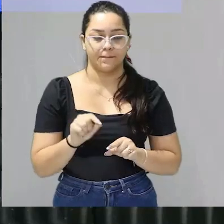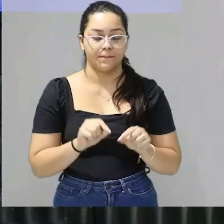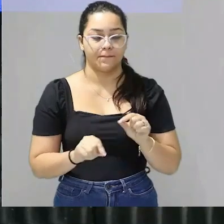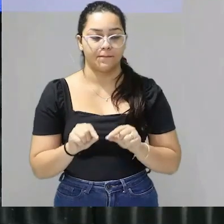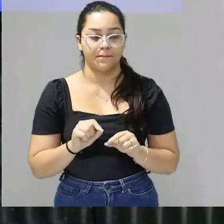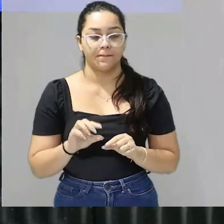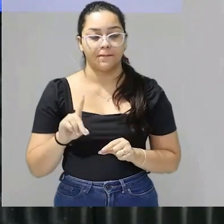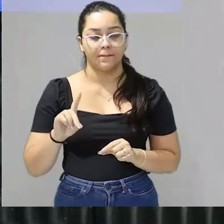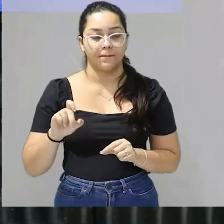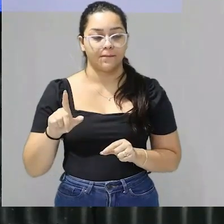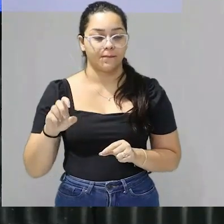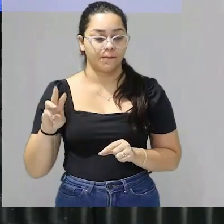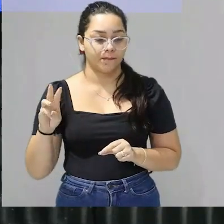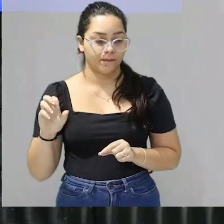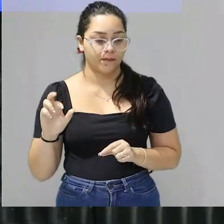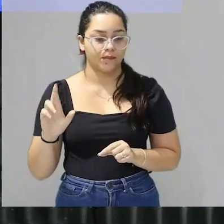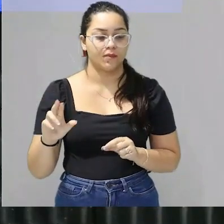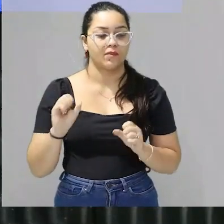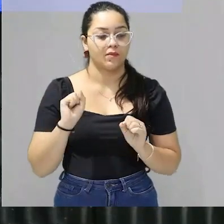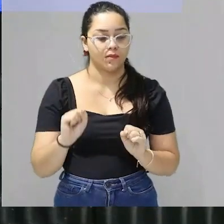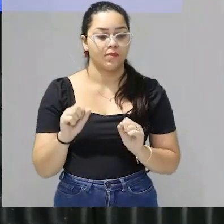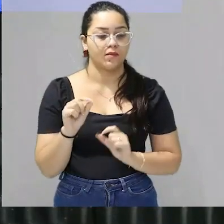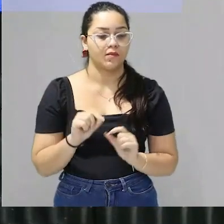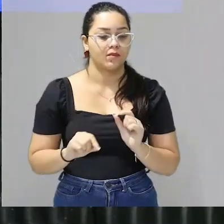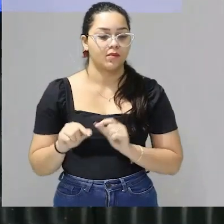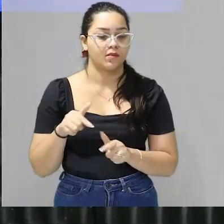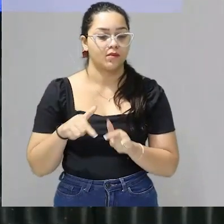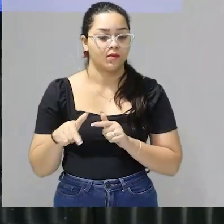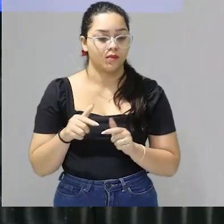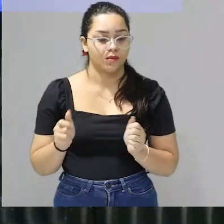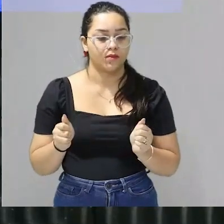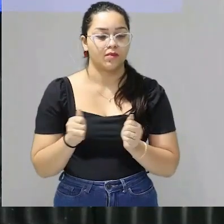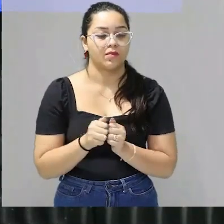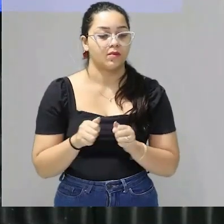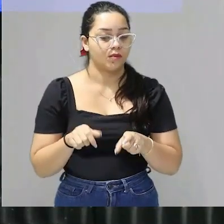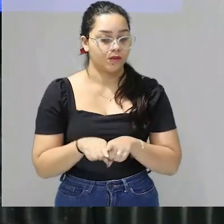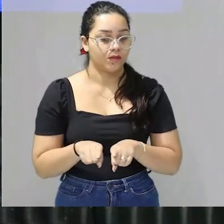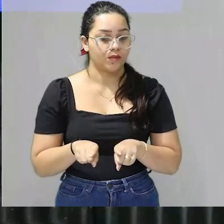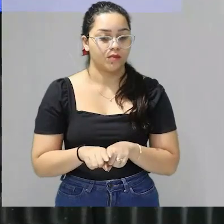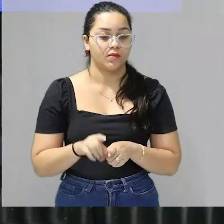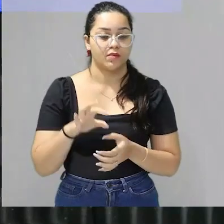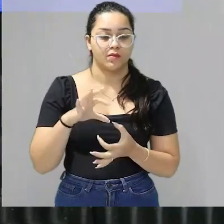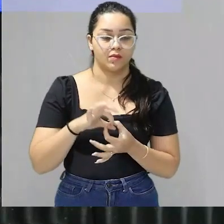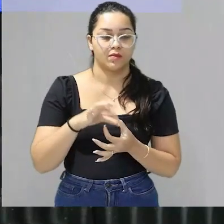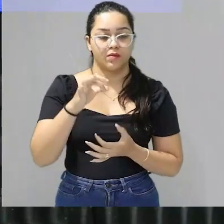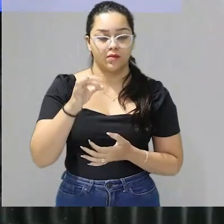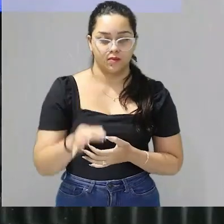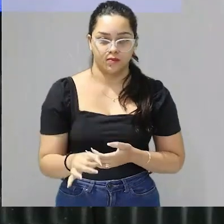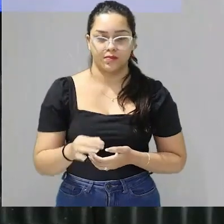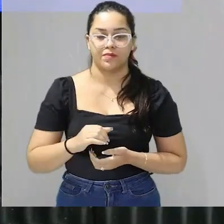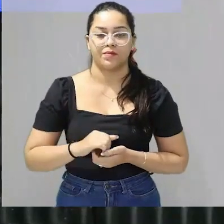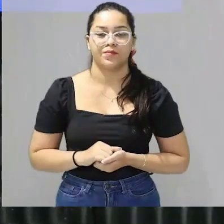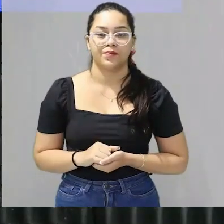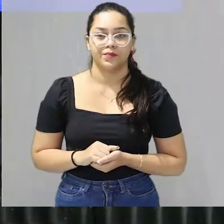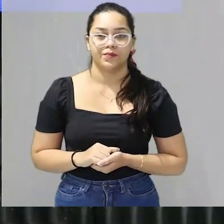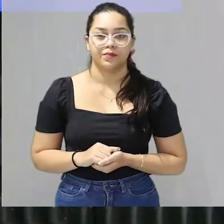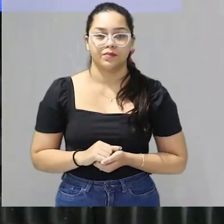delimitar esses argumentos para que eu possa trabalhar em cima deles de uma forma coerente e coesa